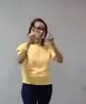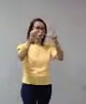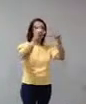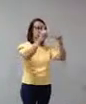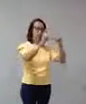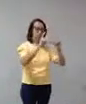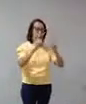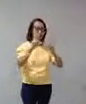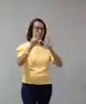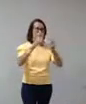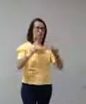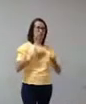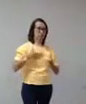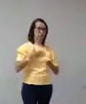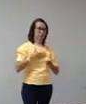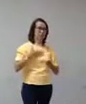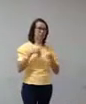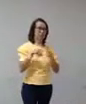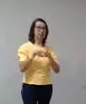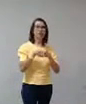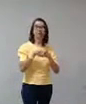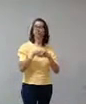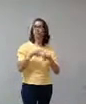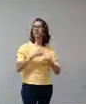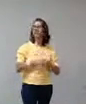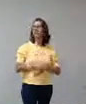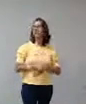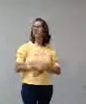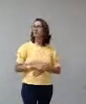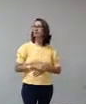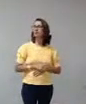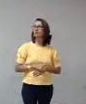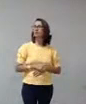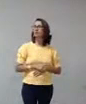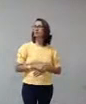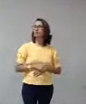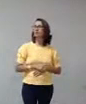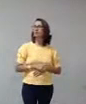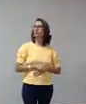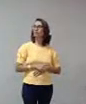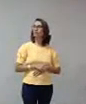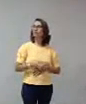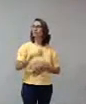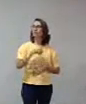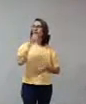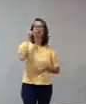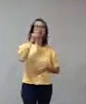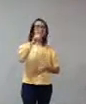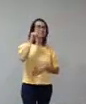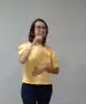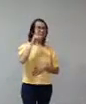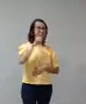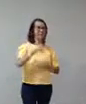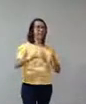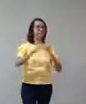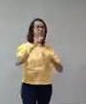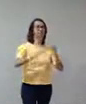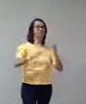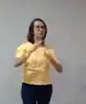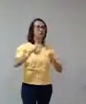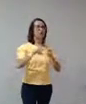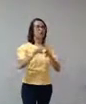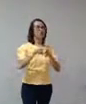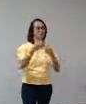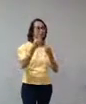que chama Mobigrafia. E a Ineida Serrano, que é uma grande fotógrafa, me ensina muito.